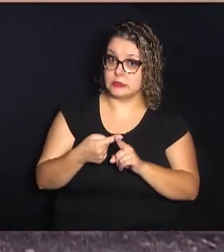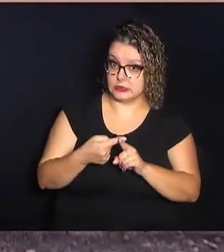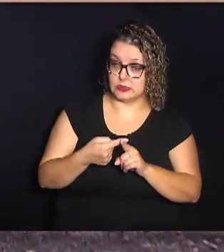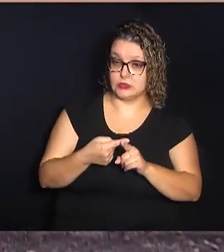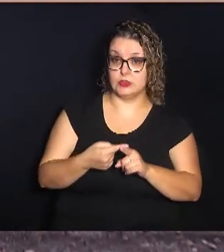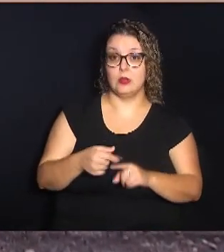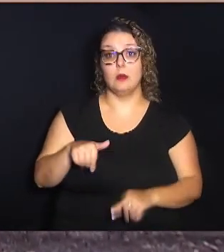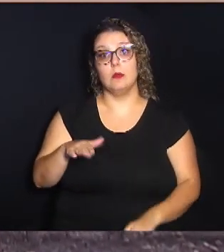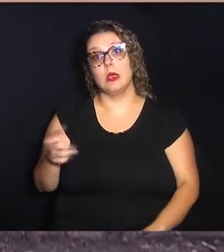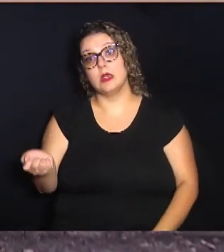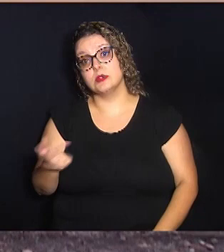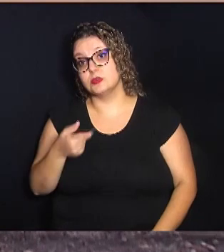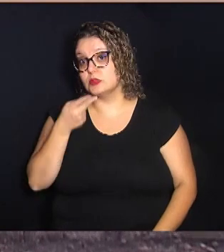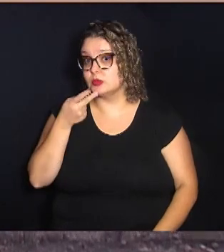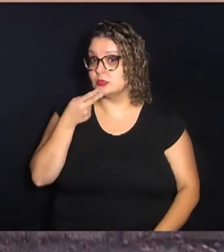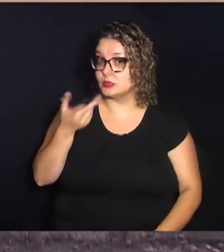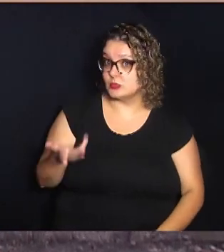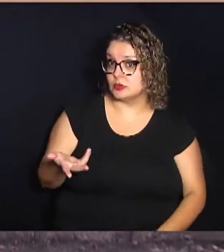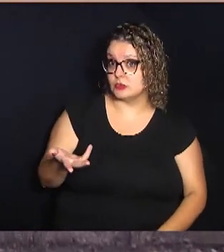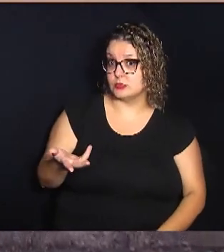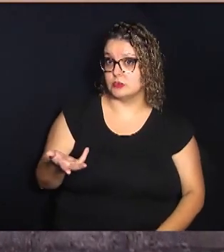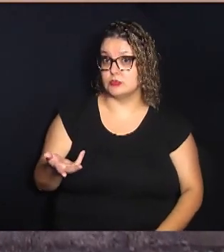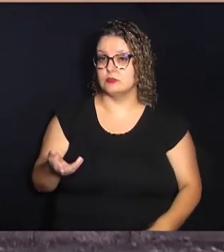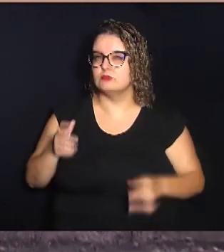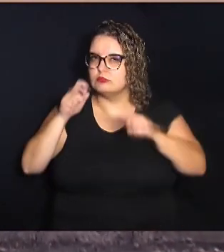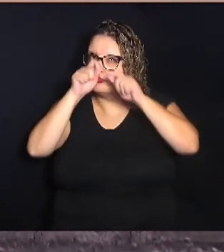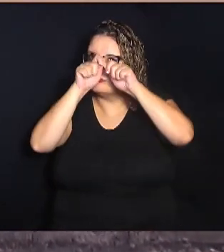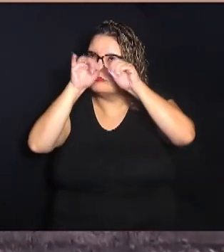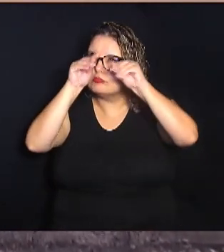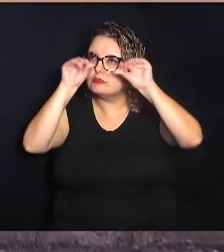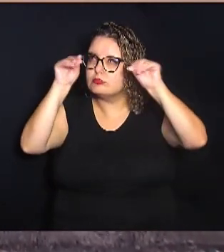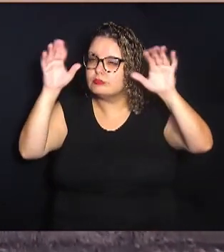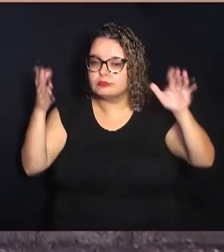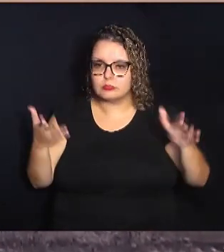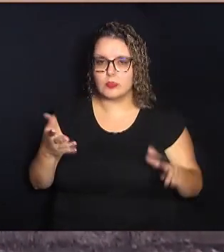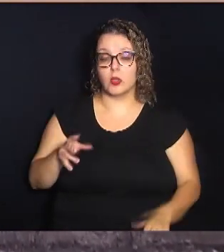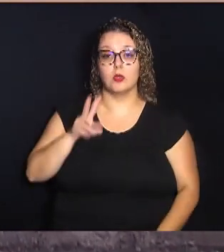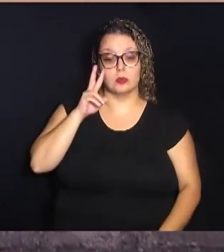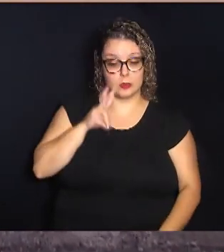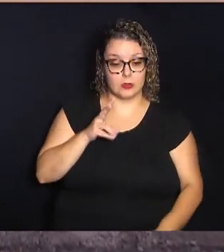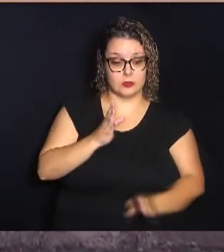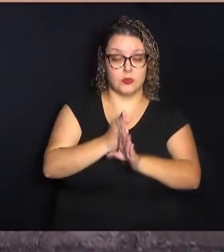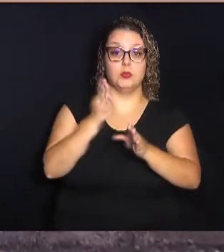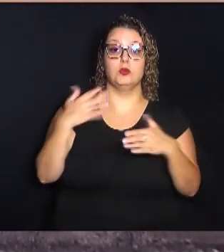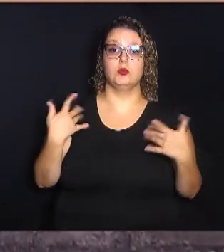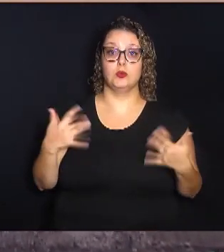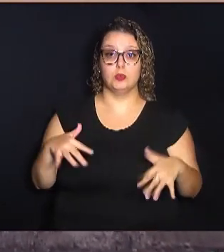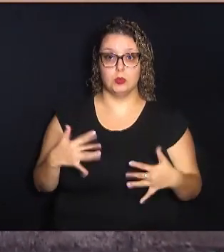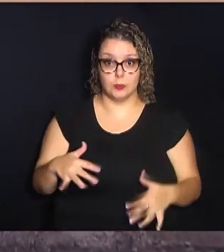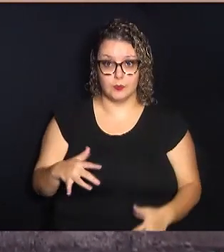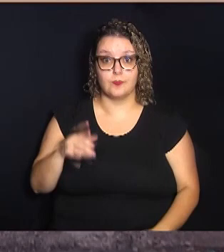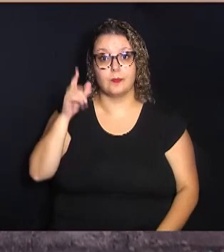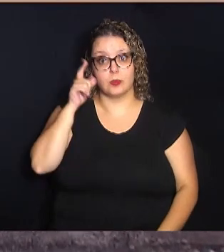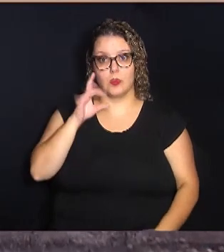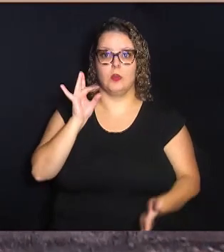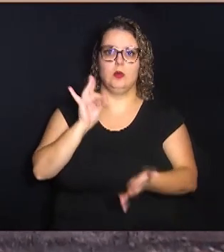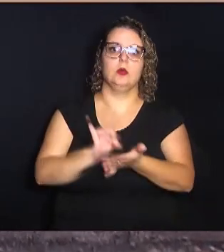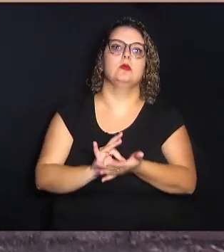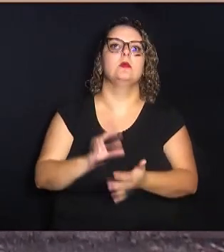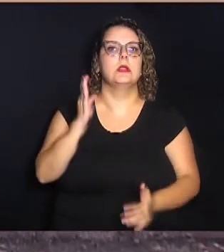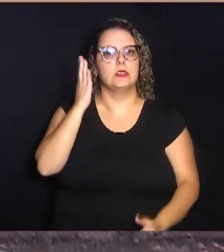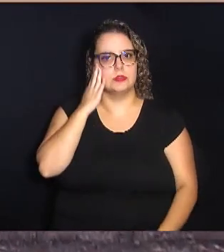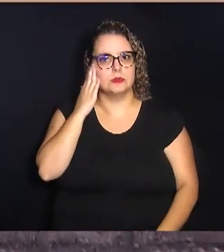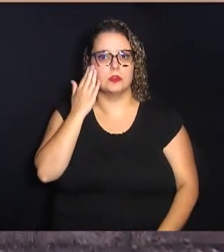Mais do que a gente falar, né, de algo abstrato. Então, quando a pessoa vê e identifica, a gente acredita que ela consiga, de fato, entender